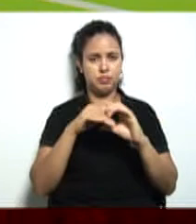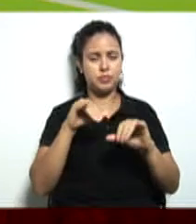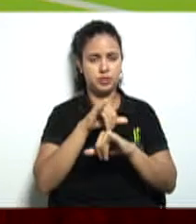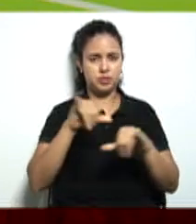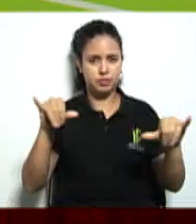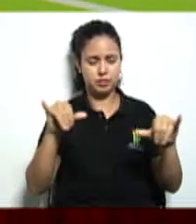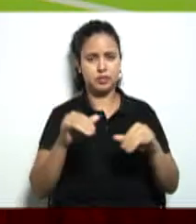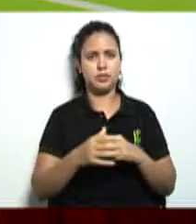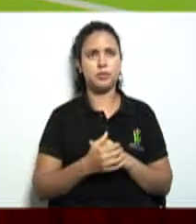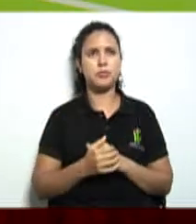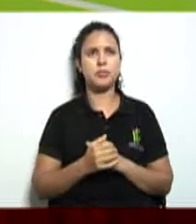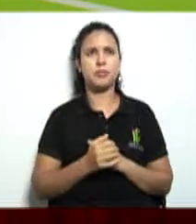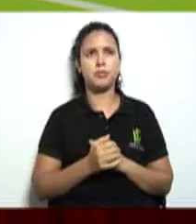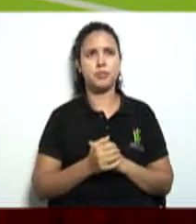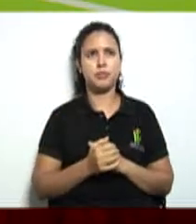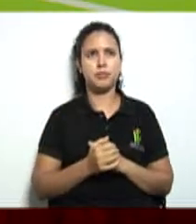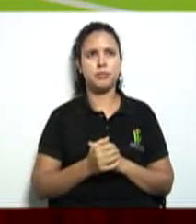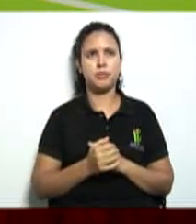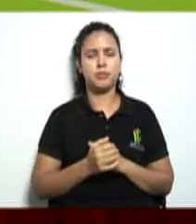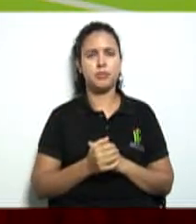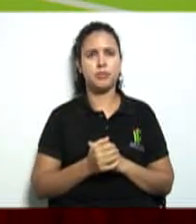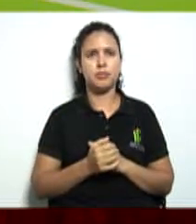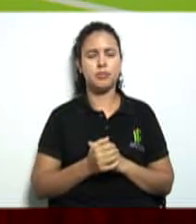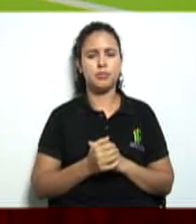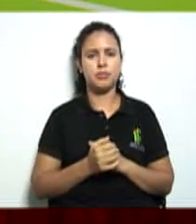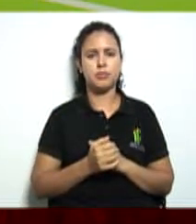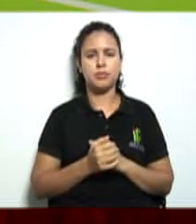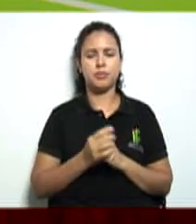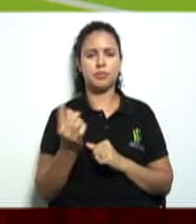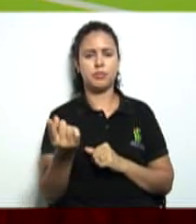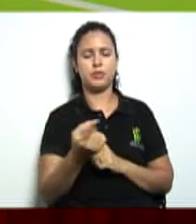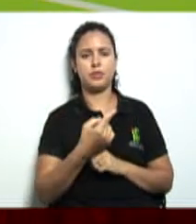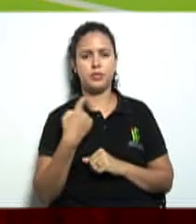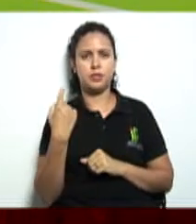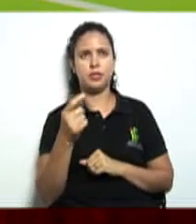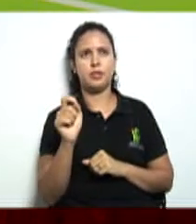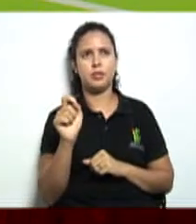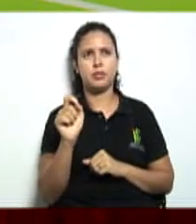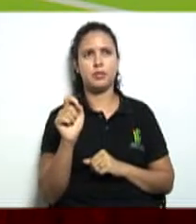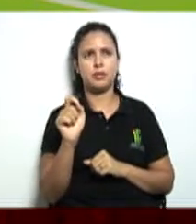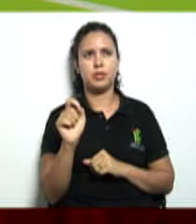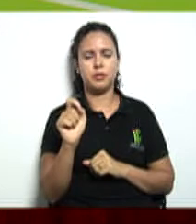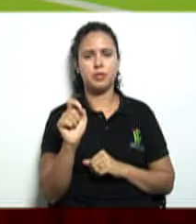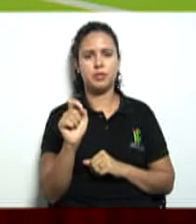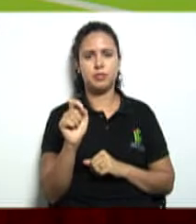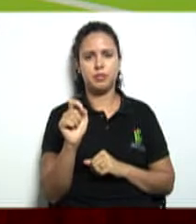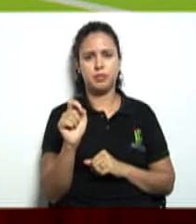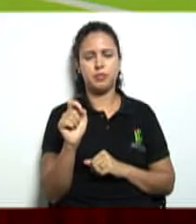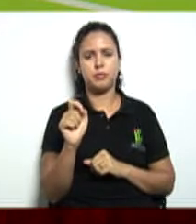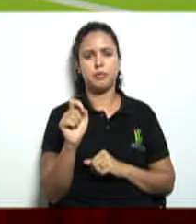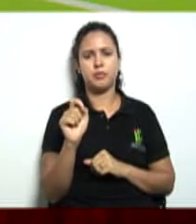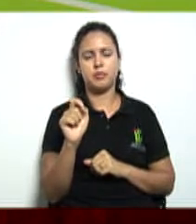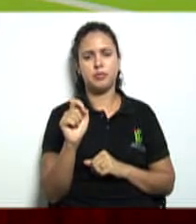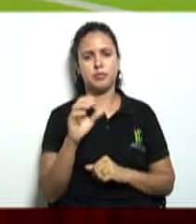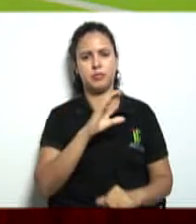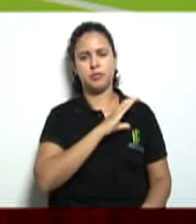tá olha só nós disponibilizamos por meio da coordenação